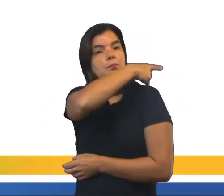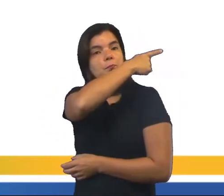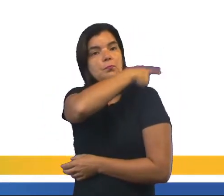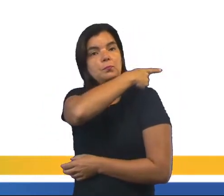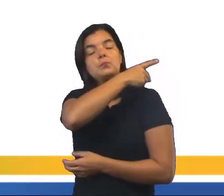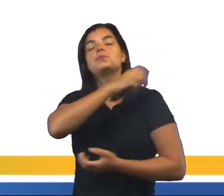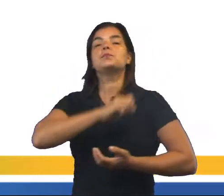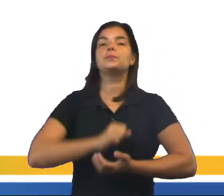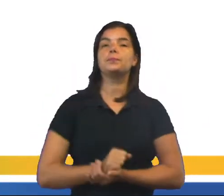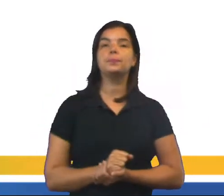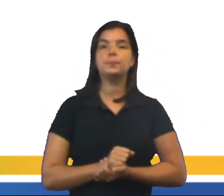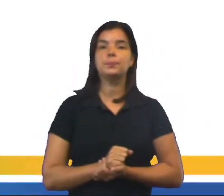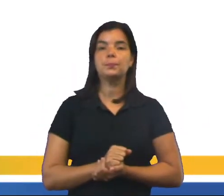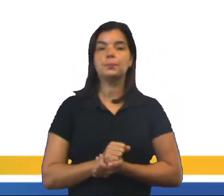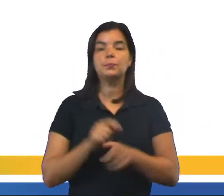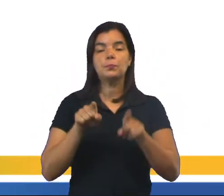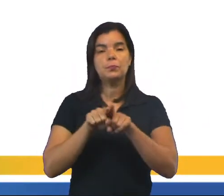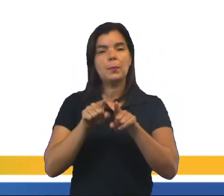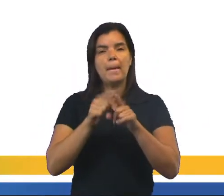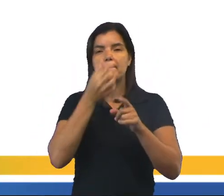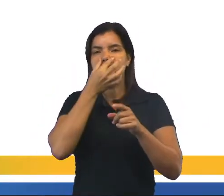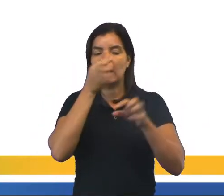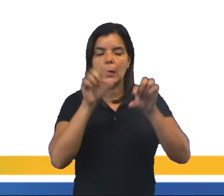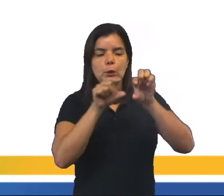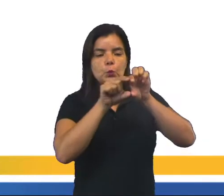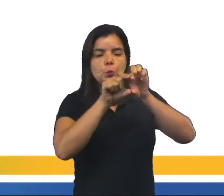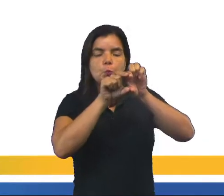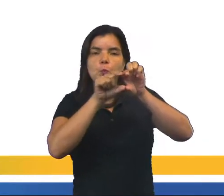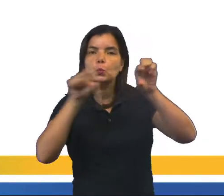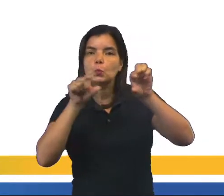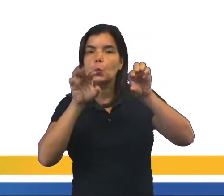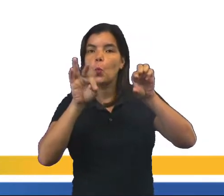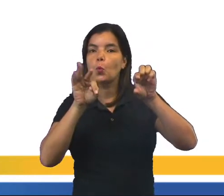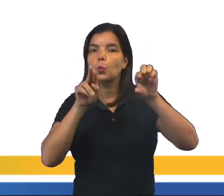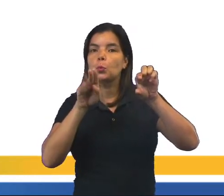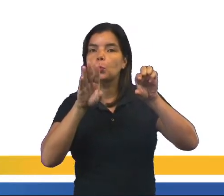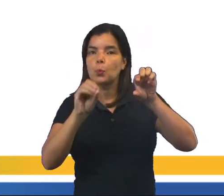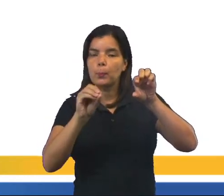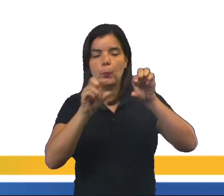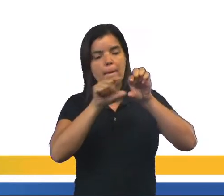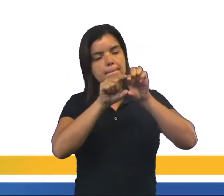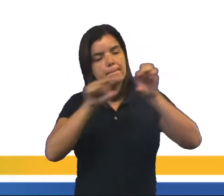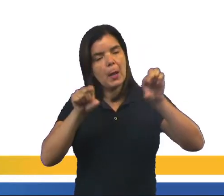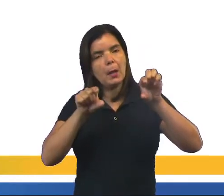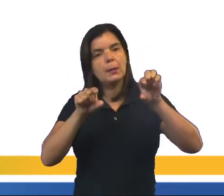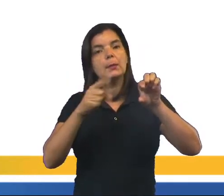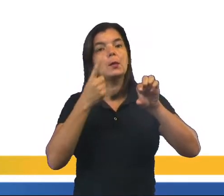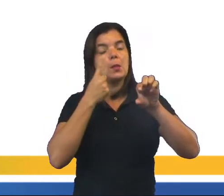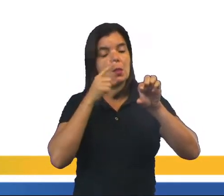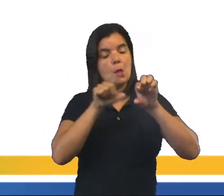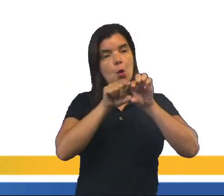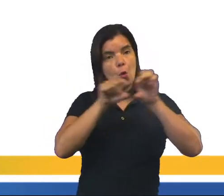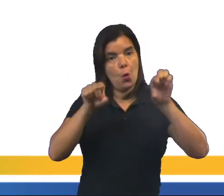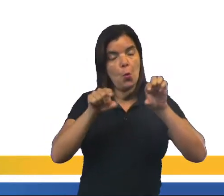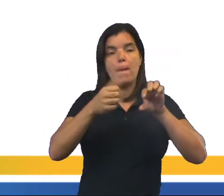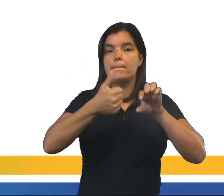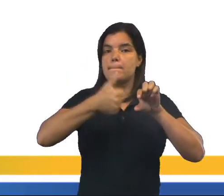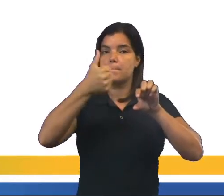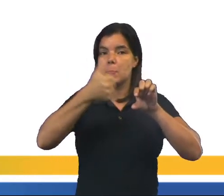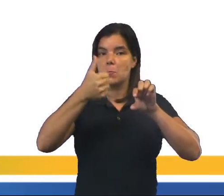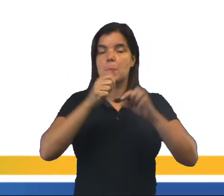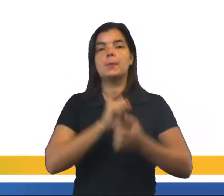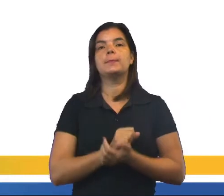formato de tubo. Observe aí os broncos. Existem alguns aqui, olha só. Temos o bronco primário.